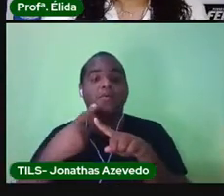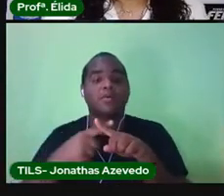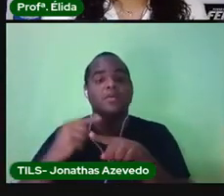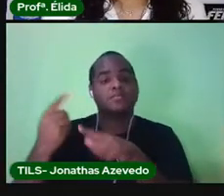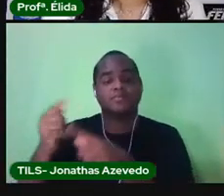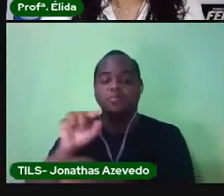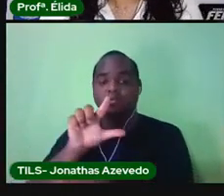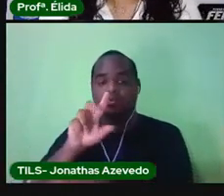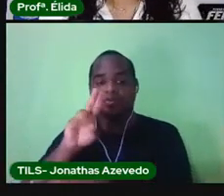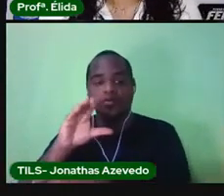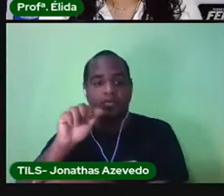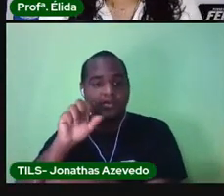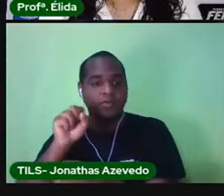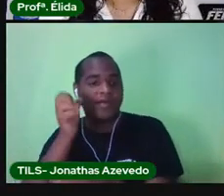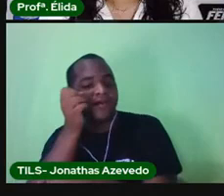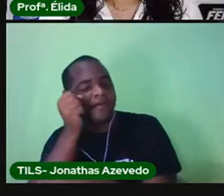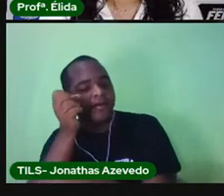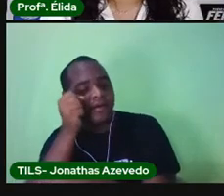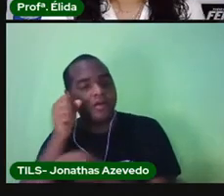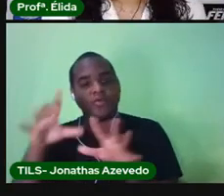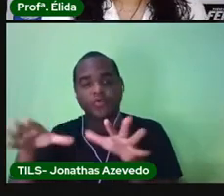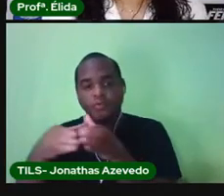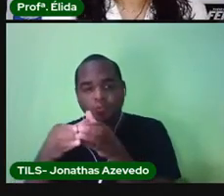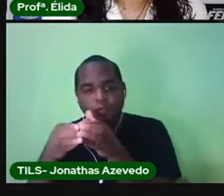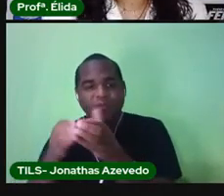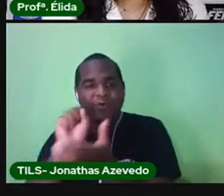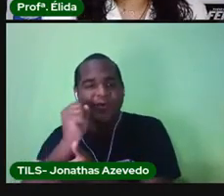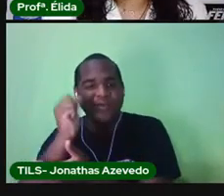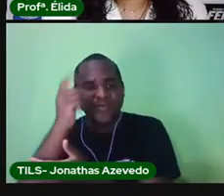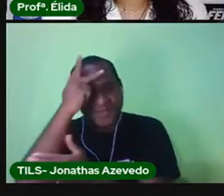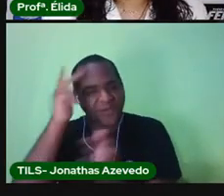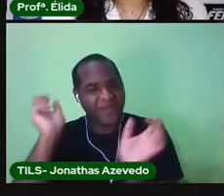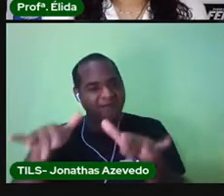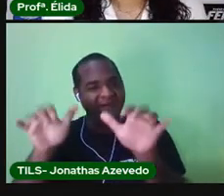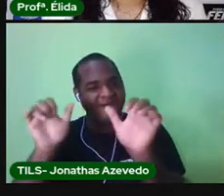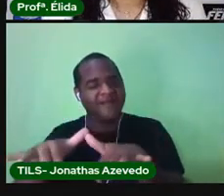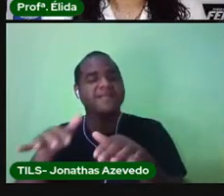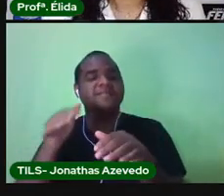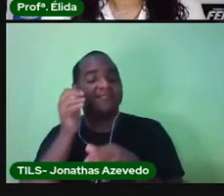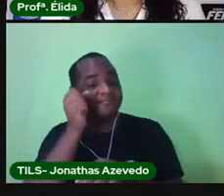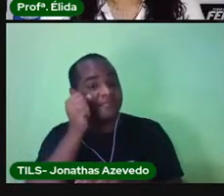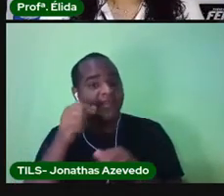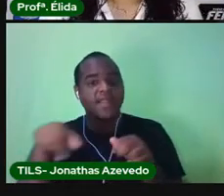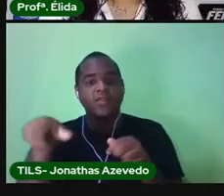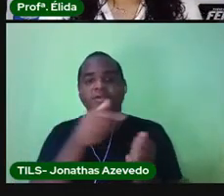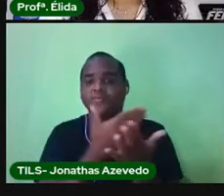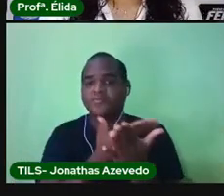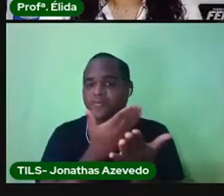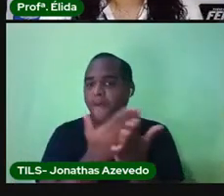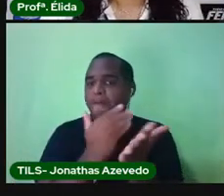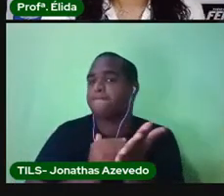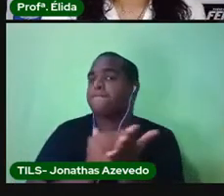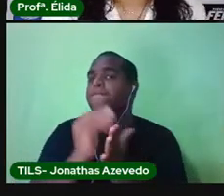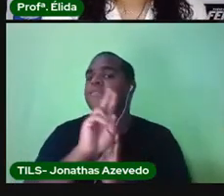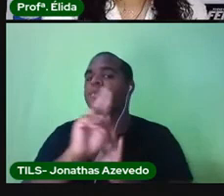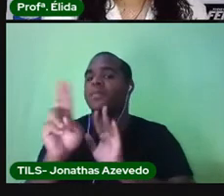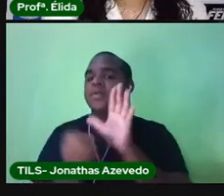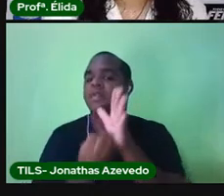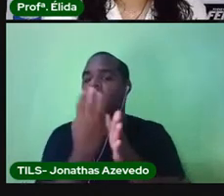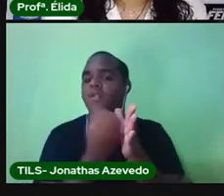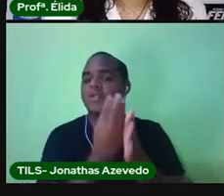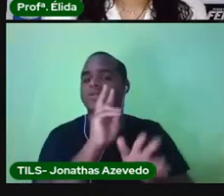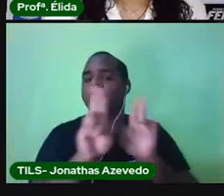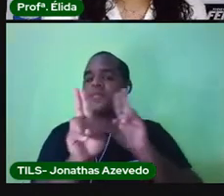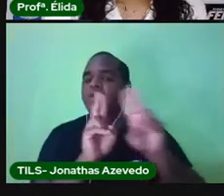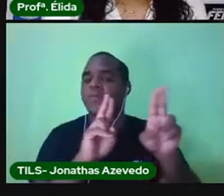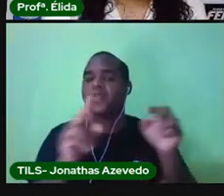onde Lucas da Feira ia descansar com seu bando? Muito bem, nós estudamos a origem dos nomes. Agora nós